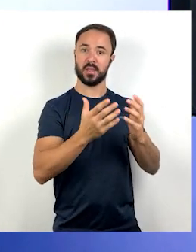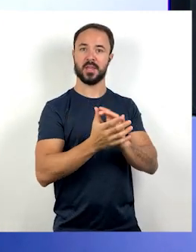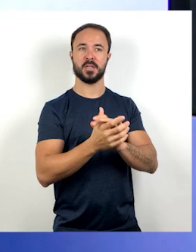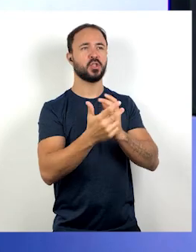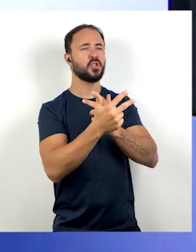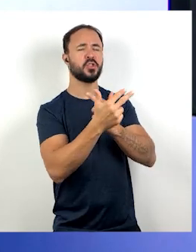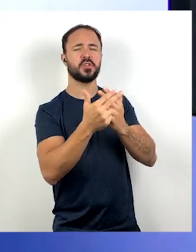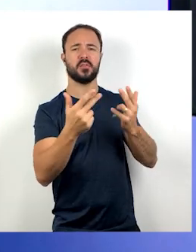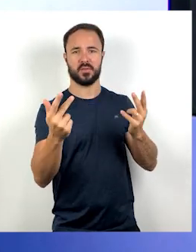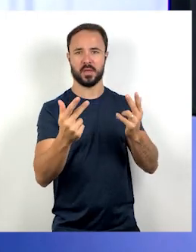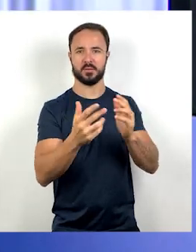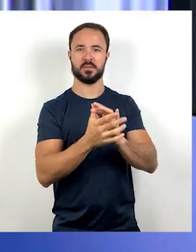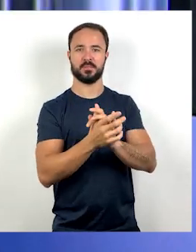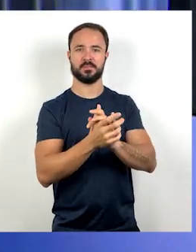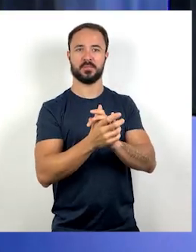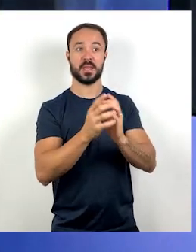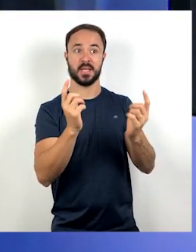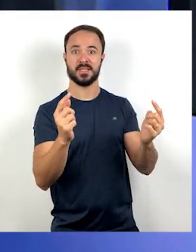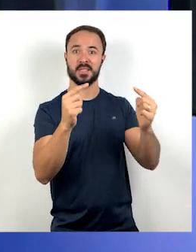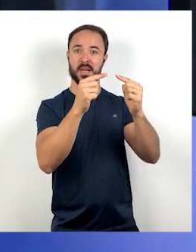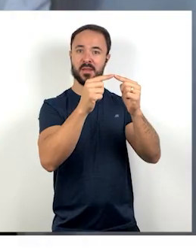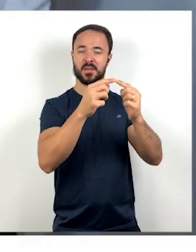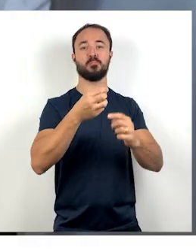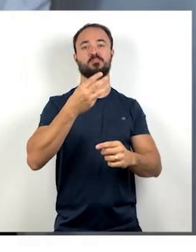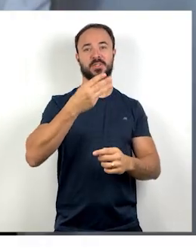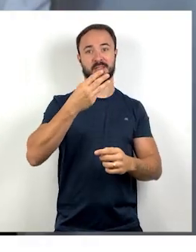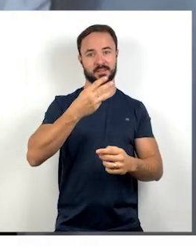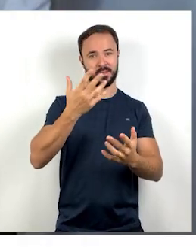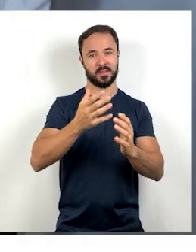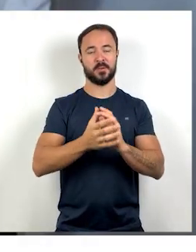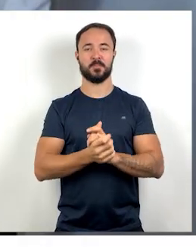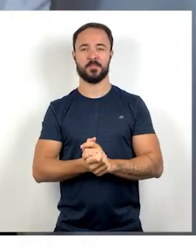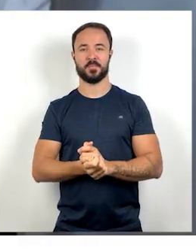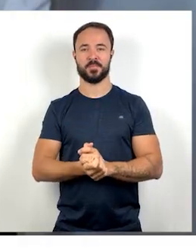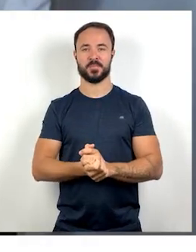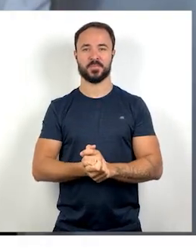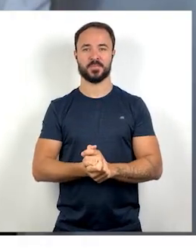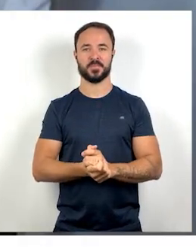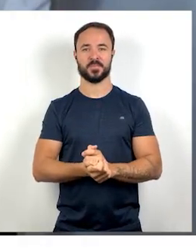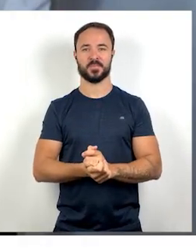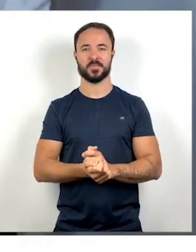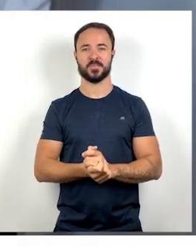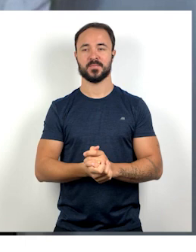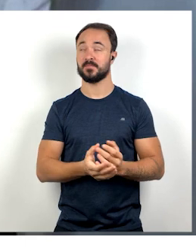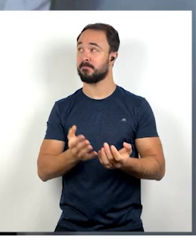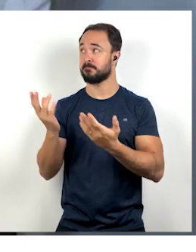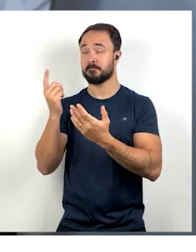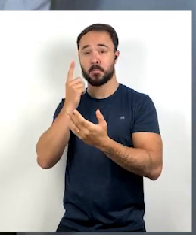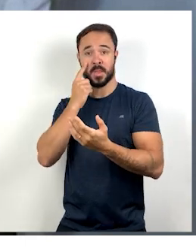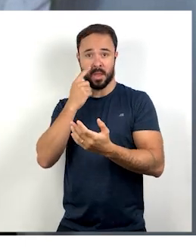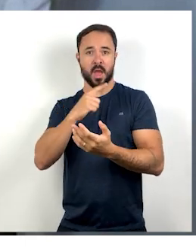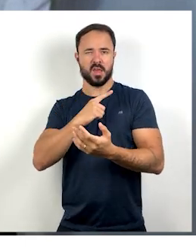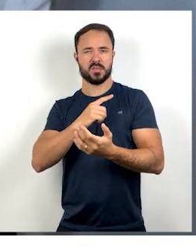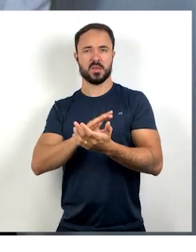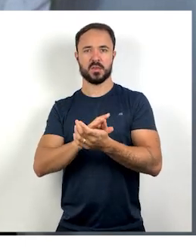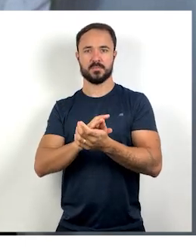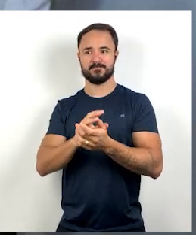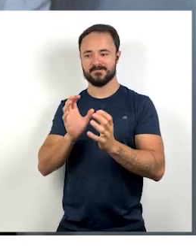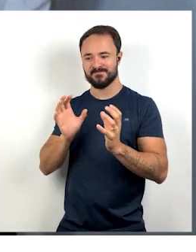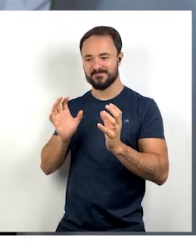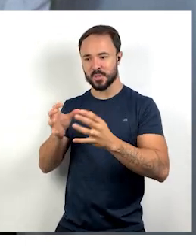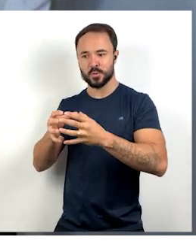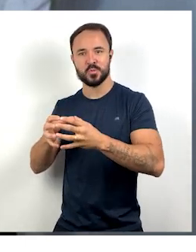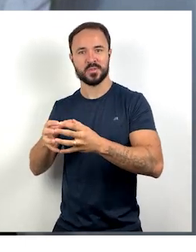setor terciário. Aqui nós temos, por exemplo, uma equipe de um hospital, médicos,